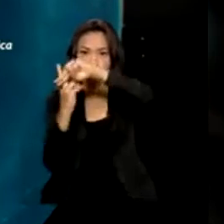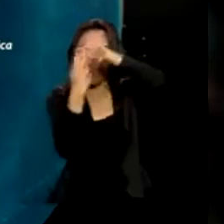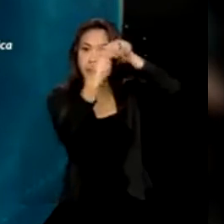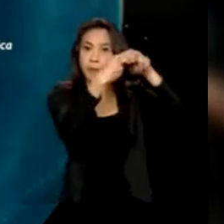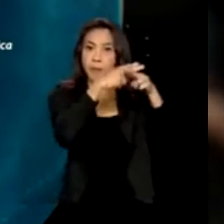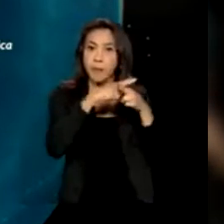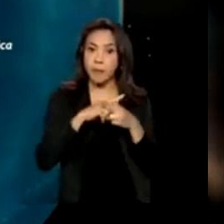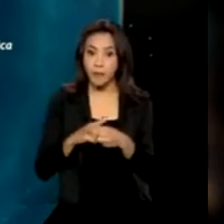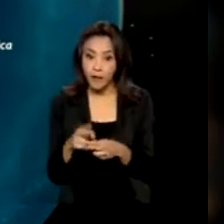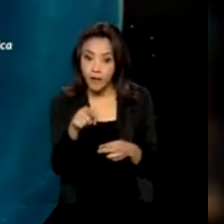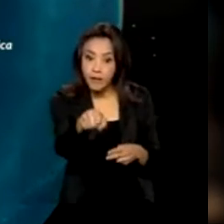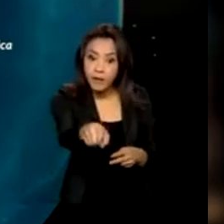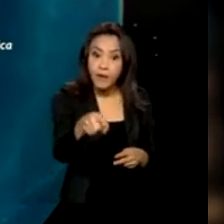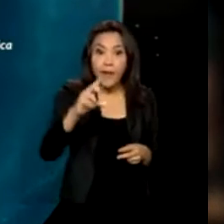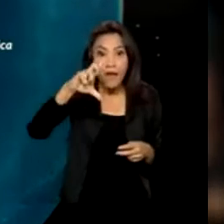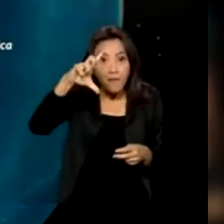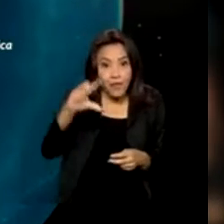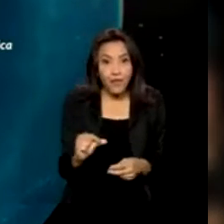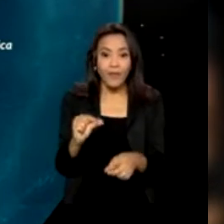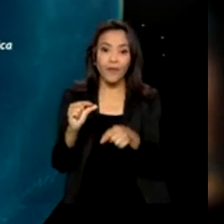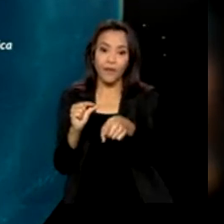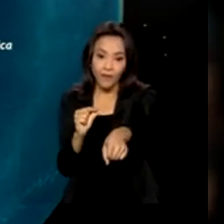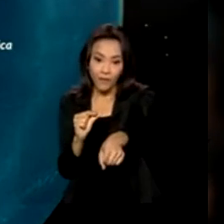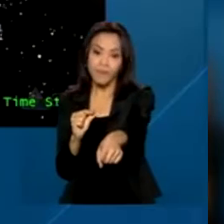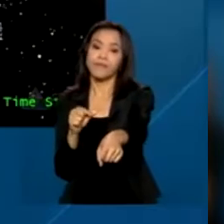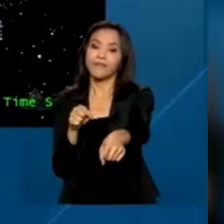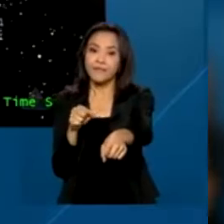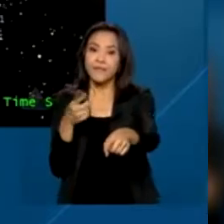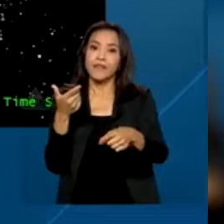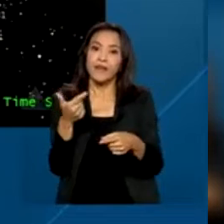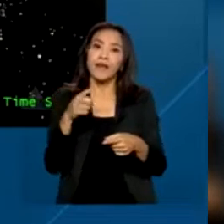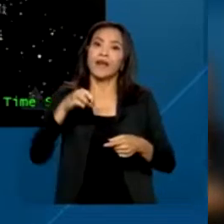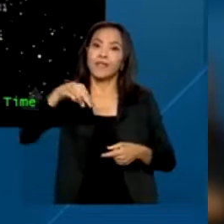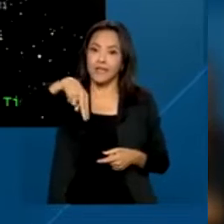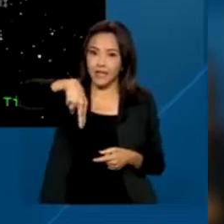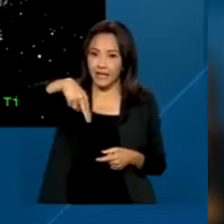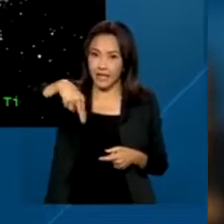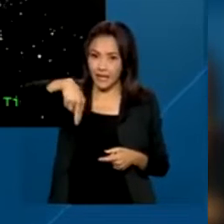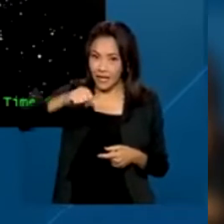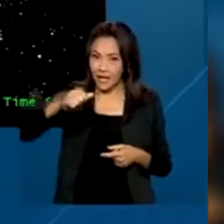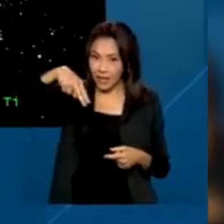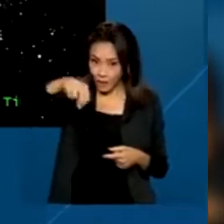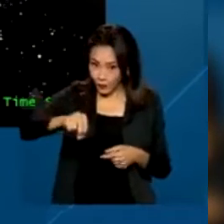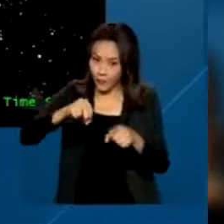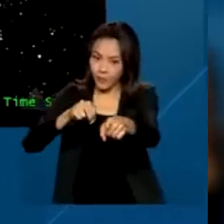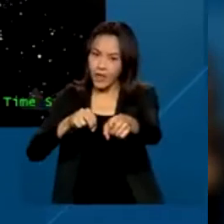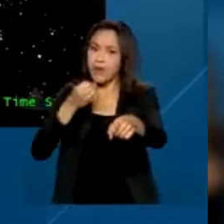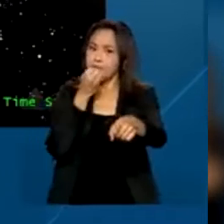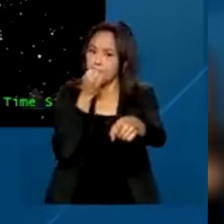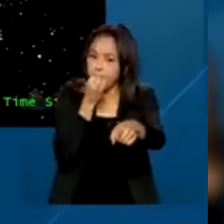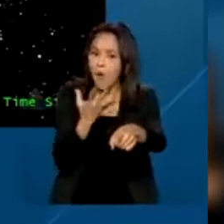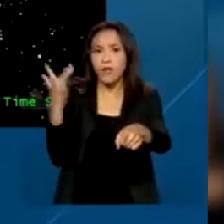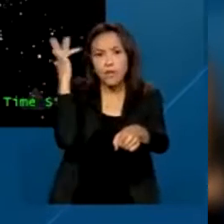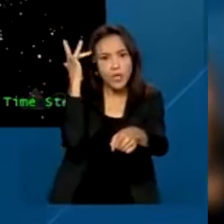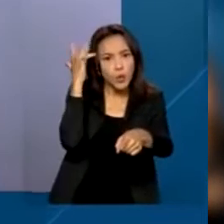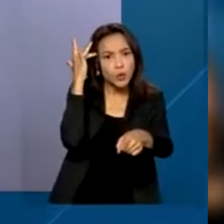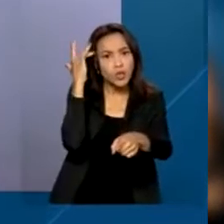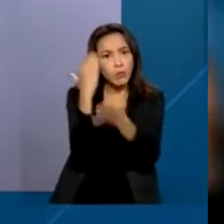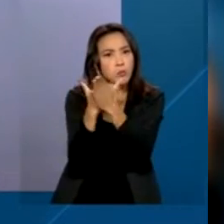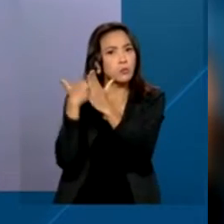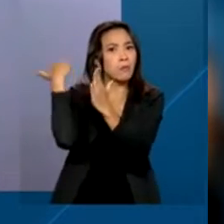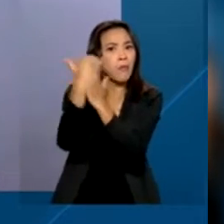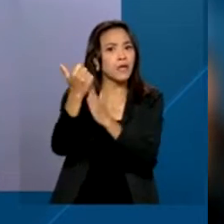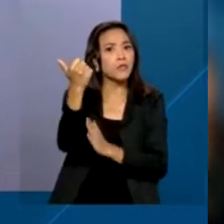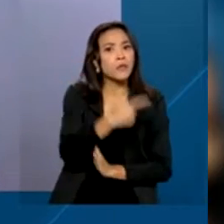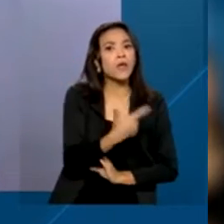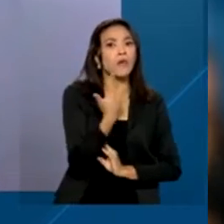nanossatélite é menor do que a de um satélite convencional, mas isso traz vantagens como uma evolução tecnológica maior. Porque